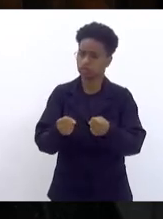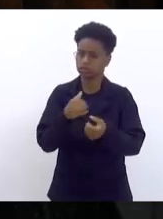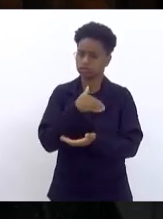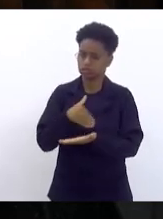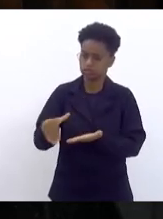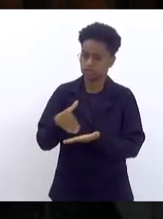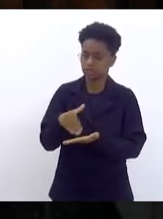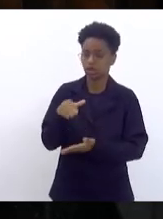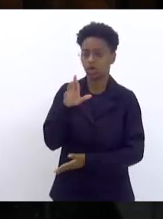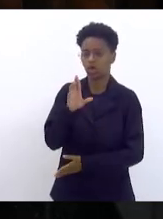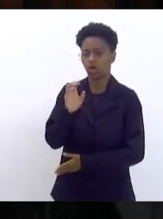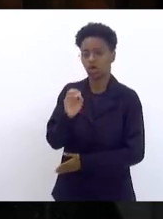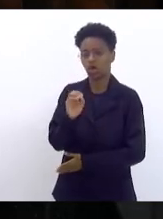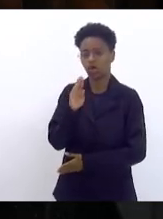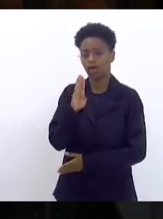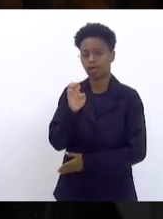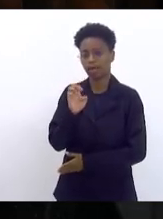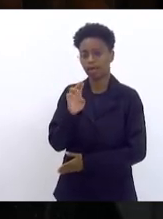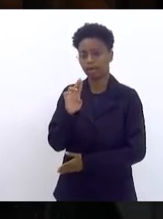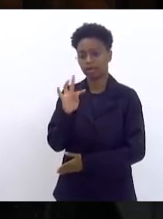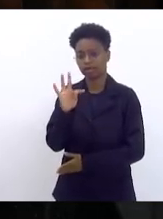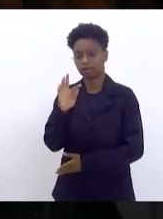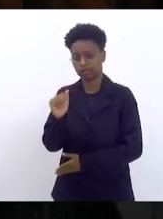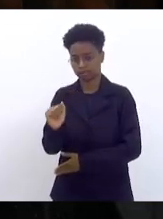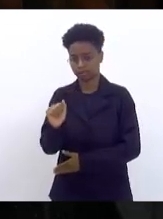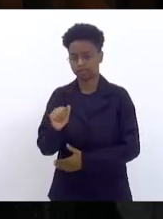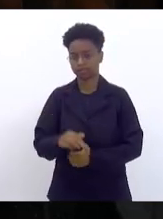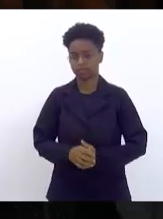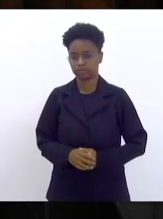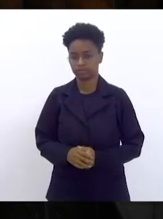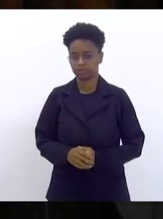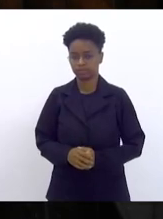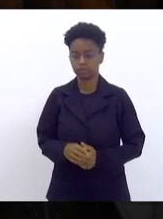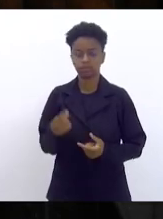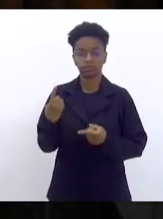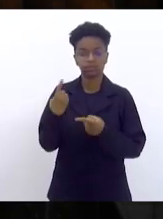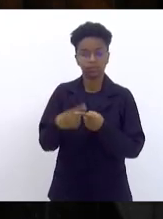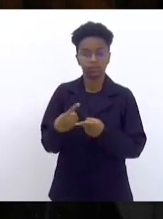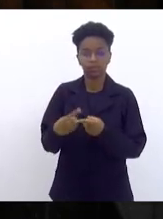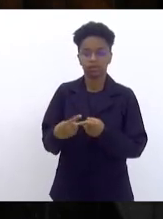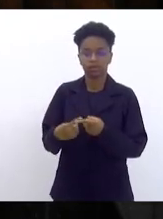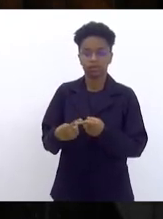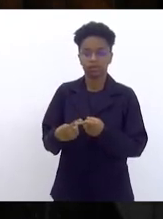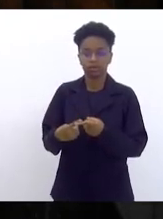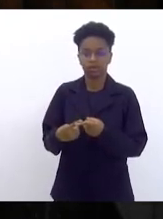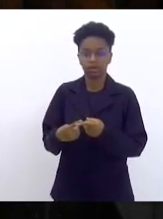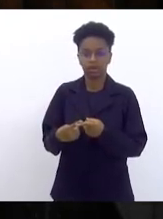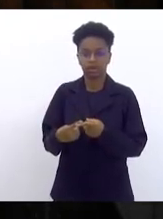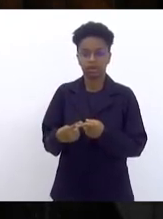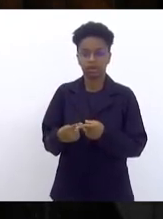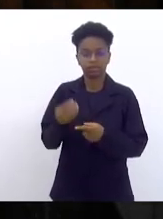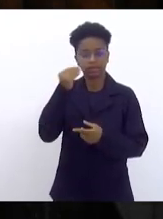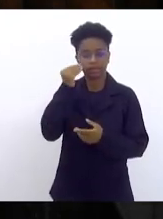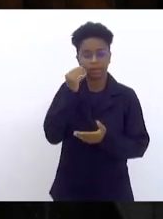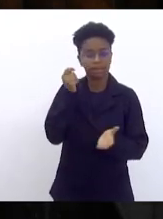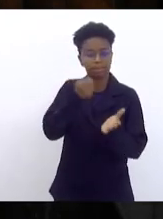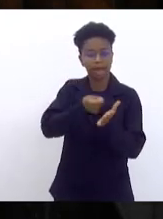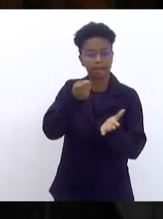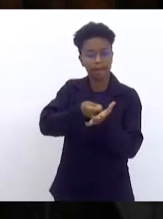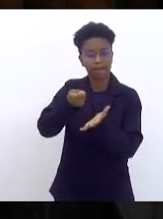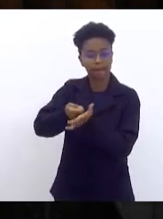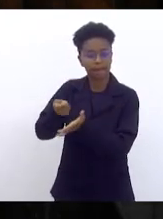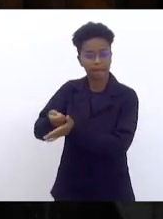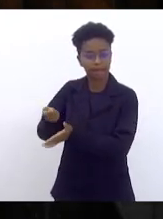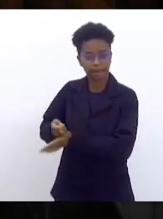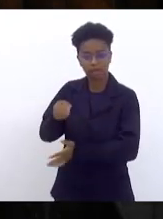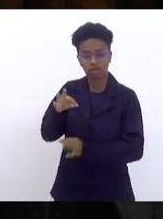secretária Roberta que vem colocando no fluxo todos os pagamentos. Essa